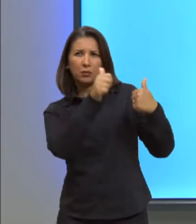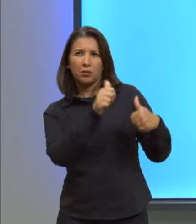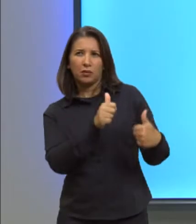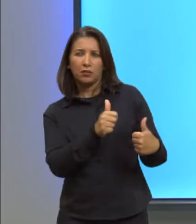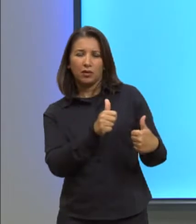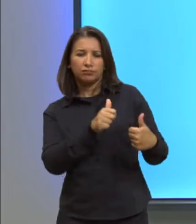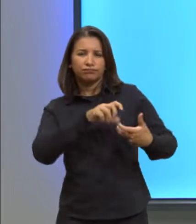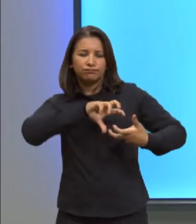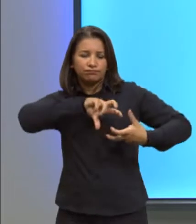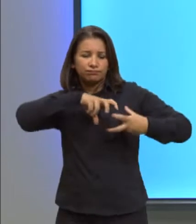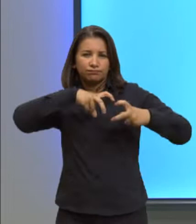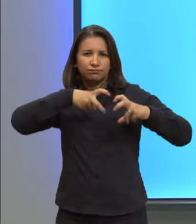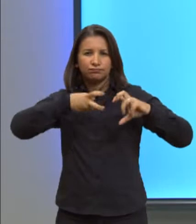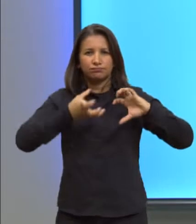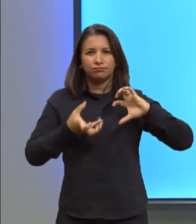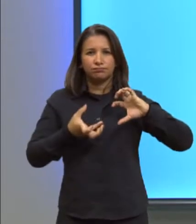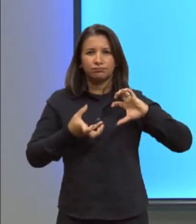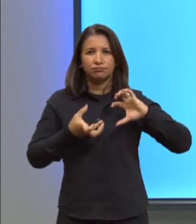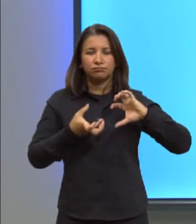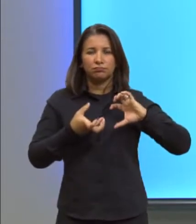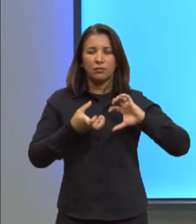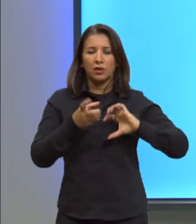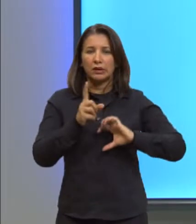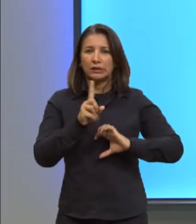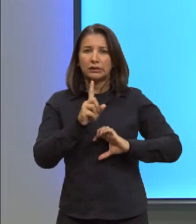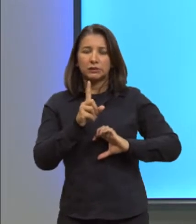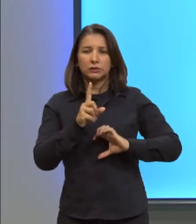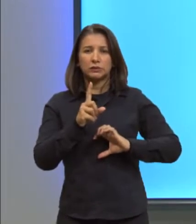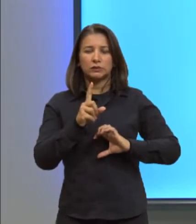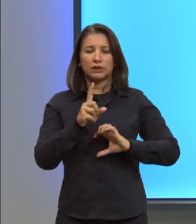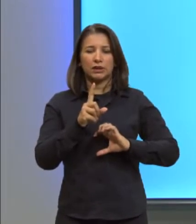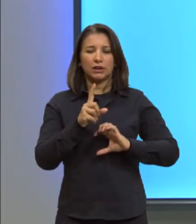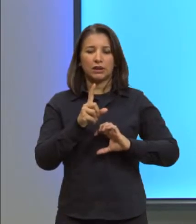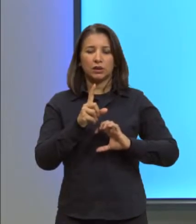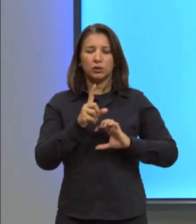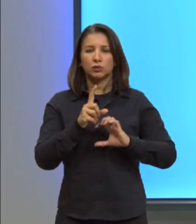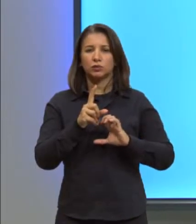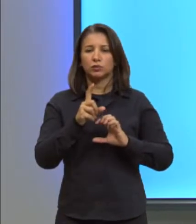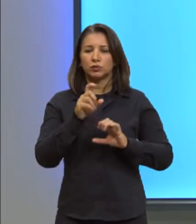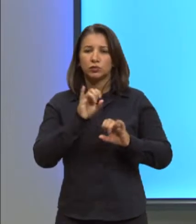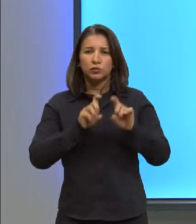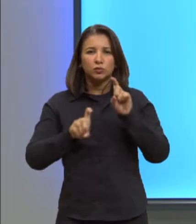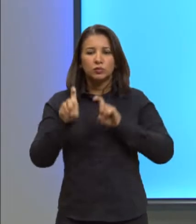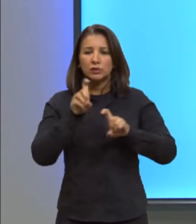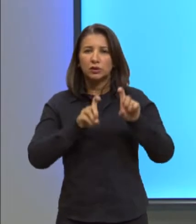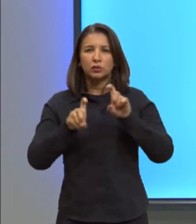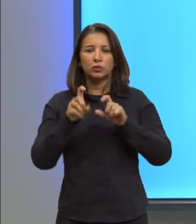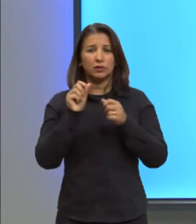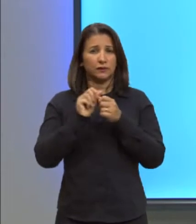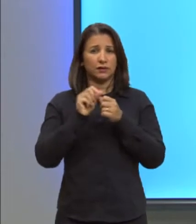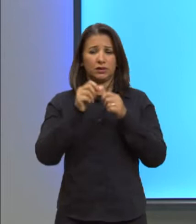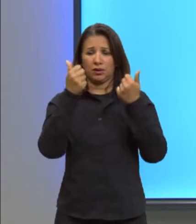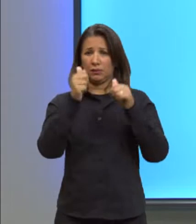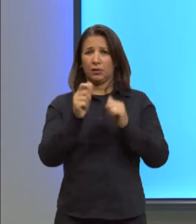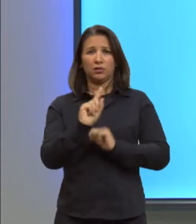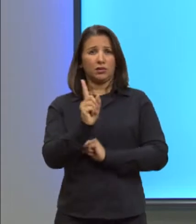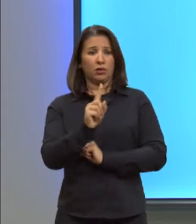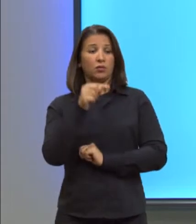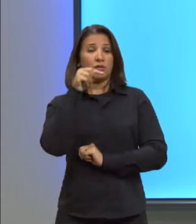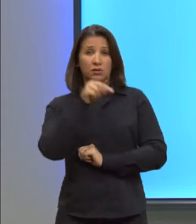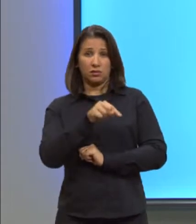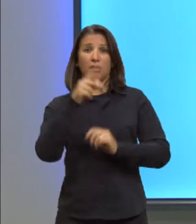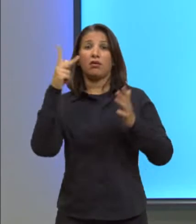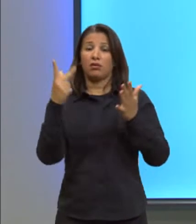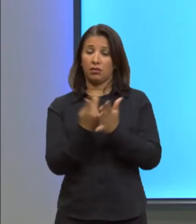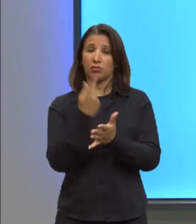retorcido. Não é um software que está fazendo isso, não é a imagem que está sendo extorcida, na verdade isso aconteceu mesmo.